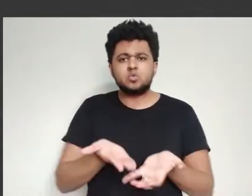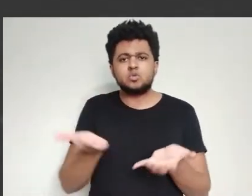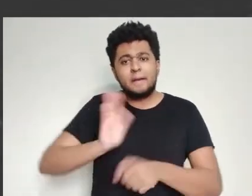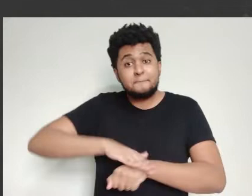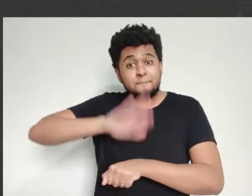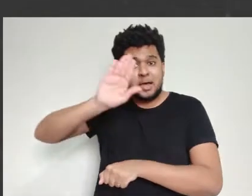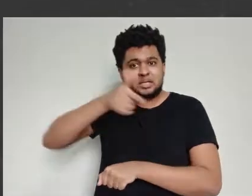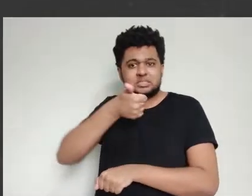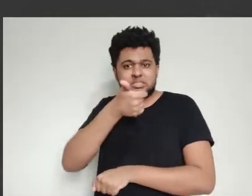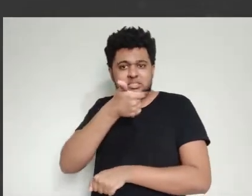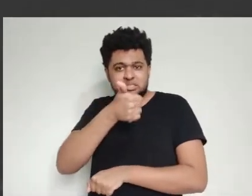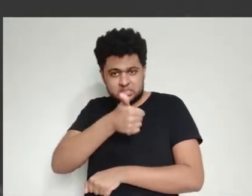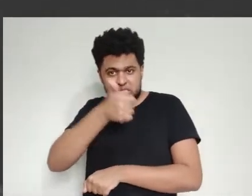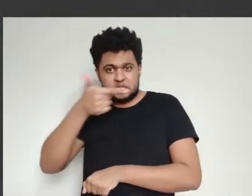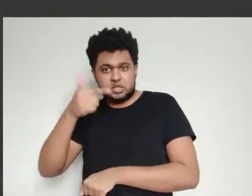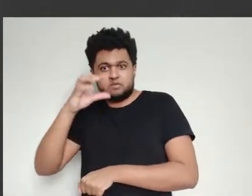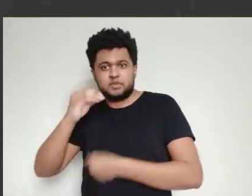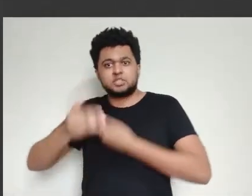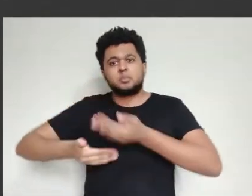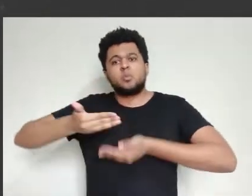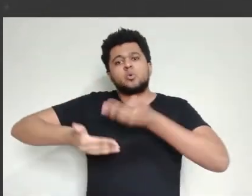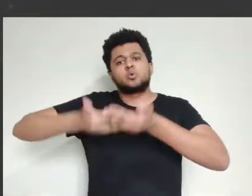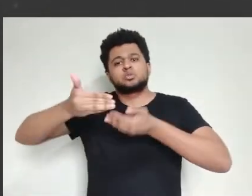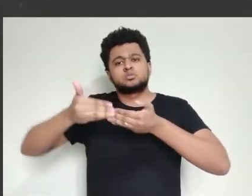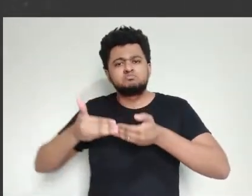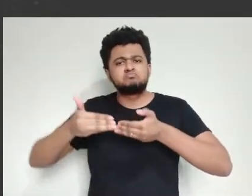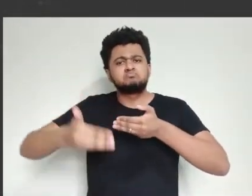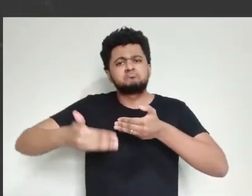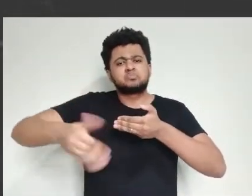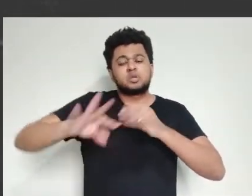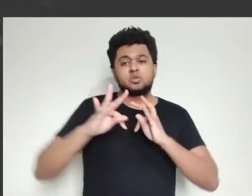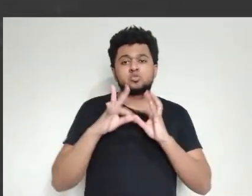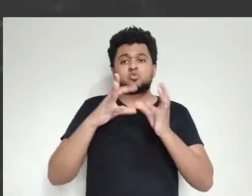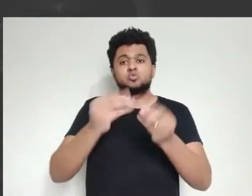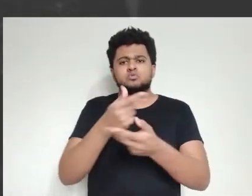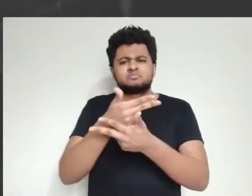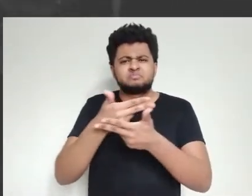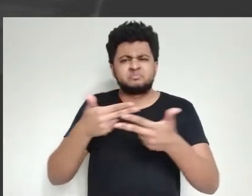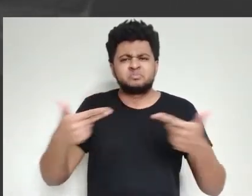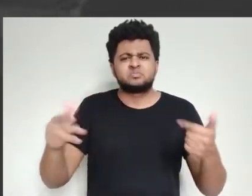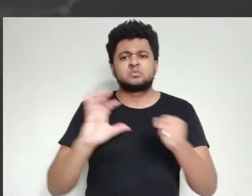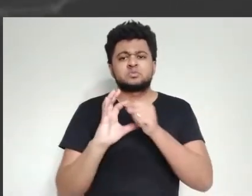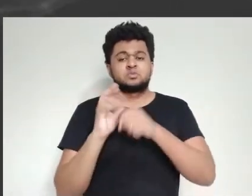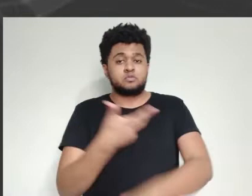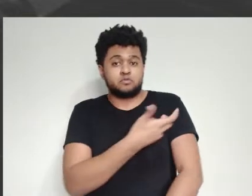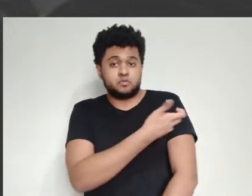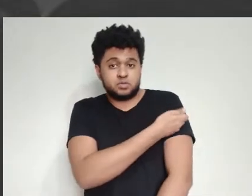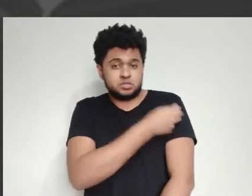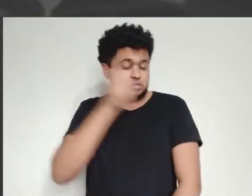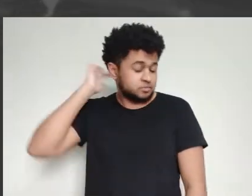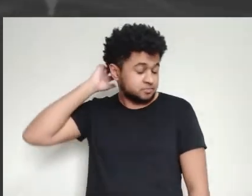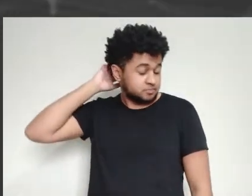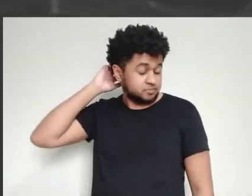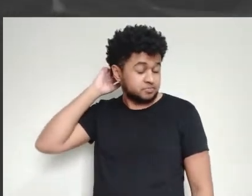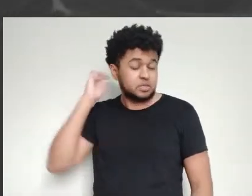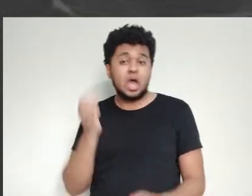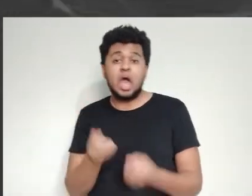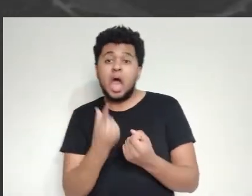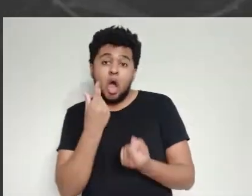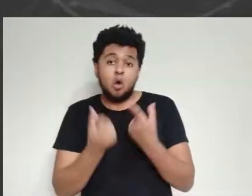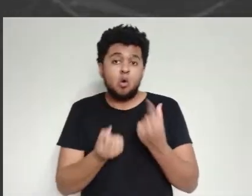ele não poderia tomar uma vacina dessa. Então, esse tipo de proposta já não seria ideal para